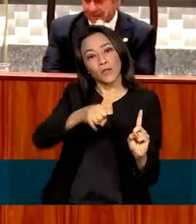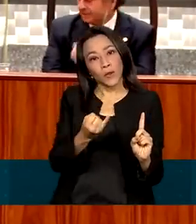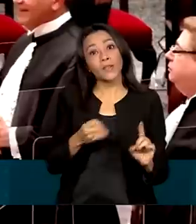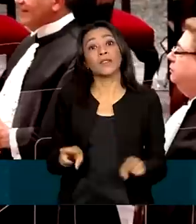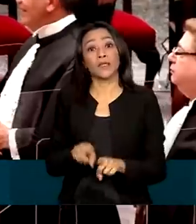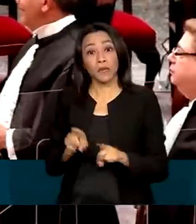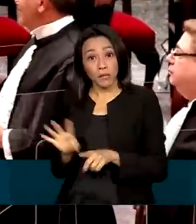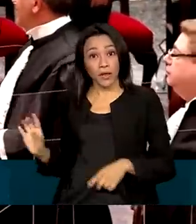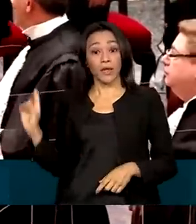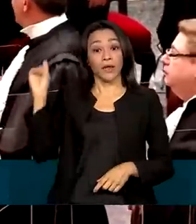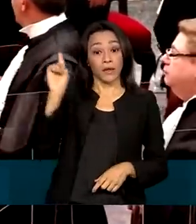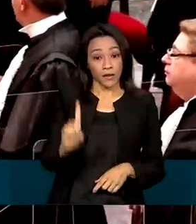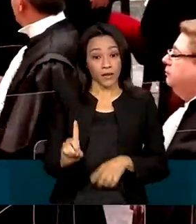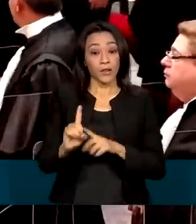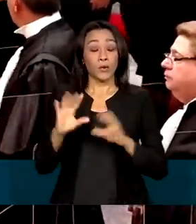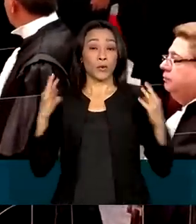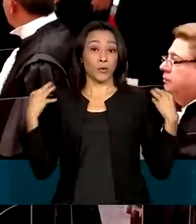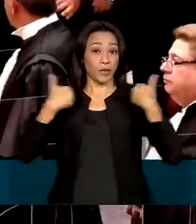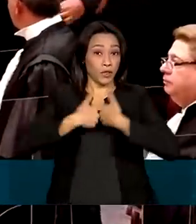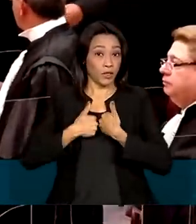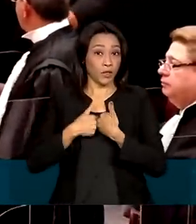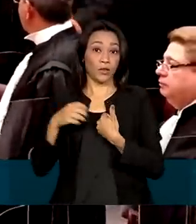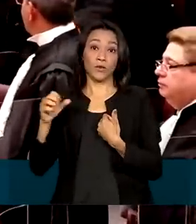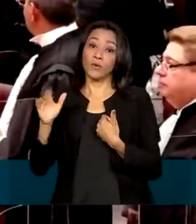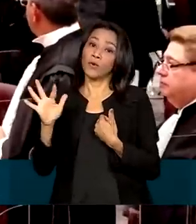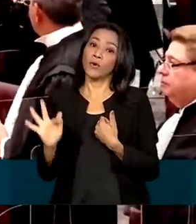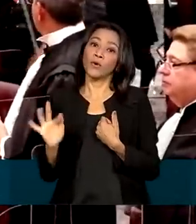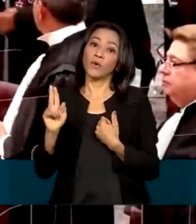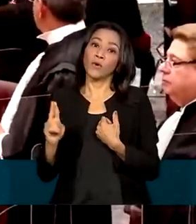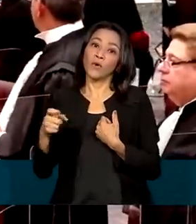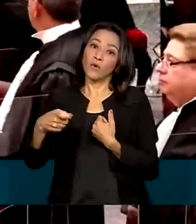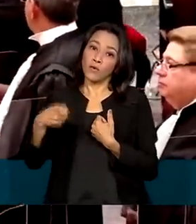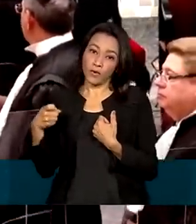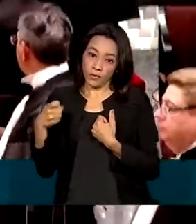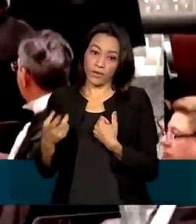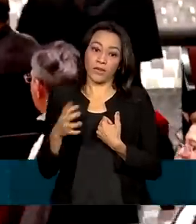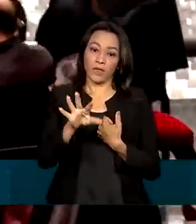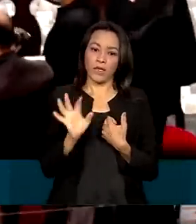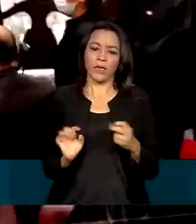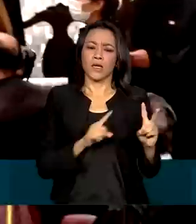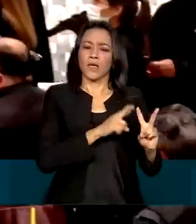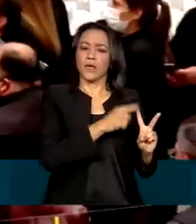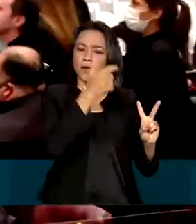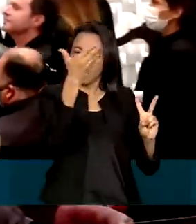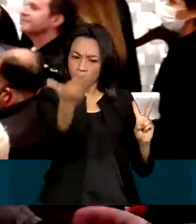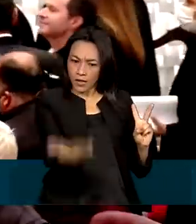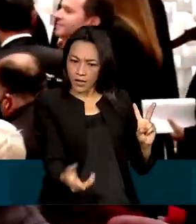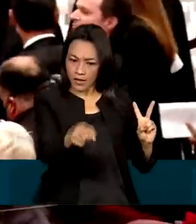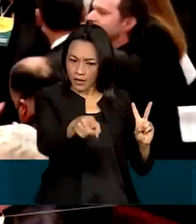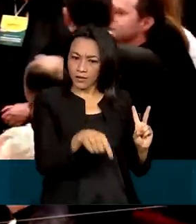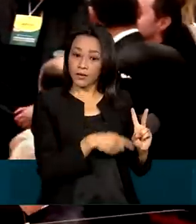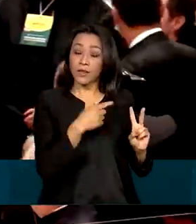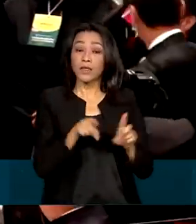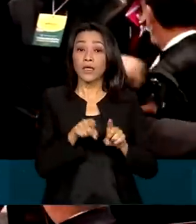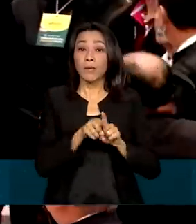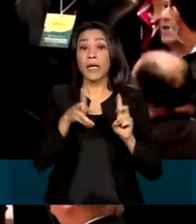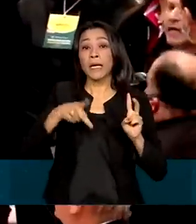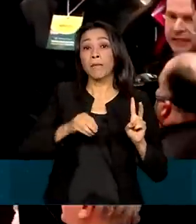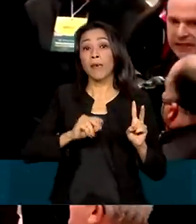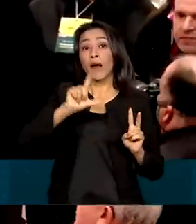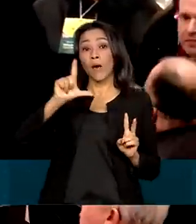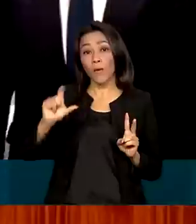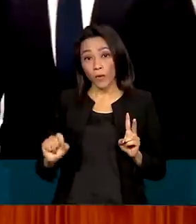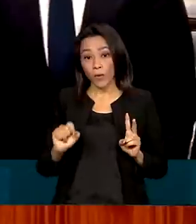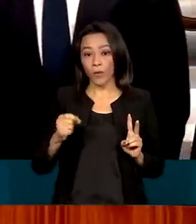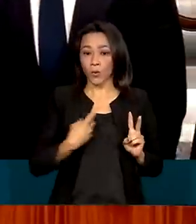STF, Luiz Fux. Os desembargadores que tomaram posse foram Messode Azulay Neto e Paulo Sérgio Domingues,